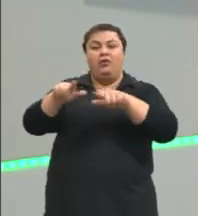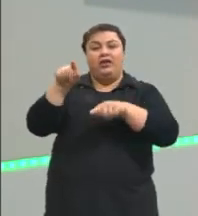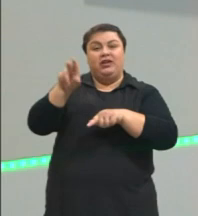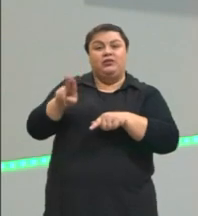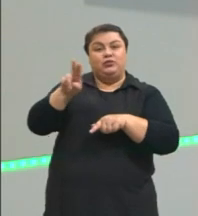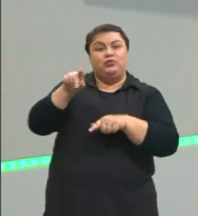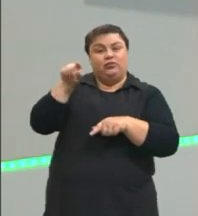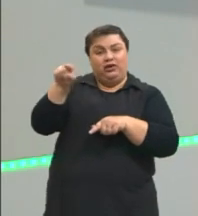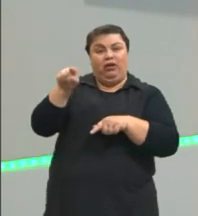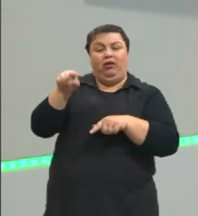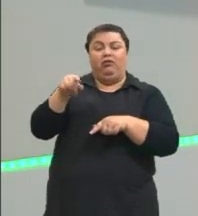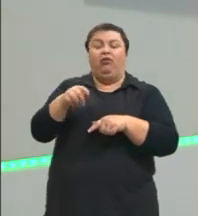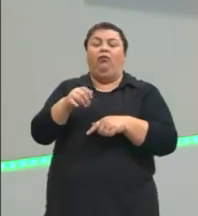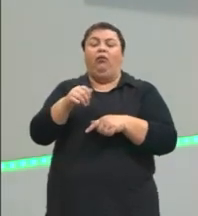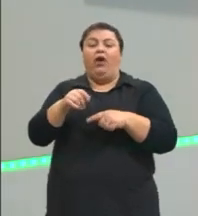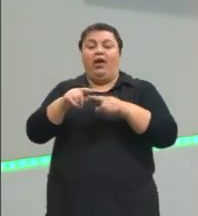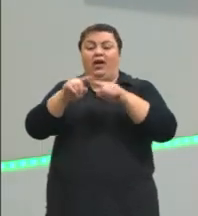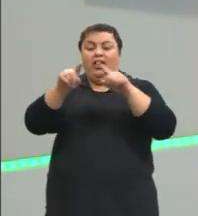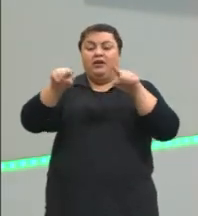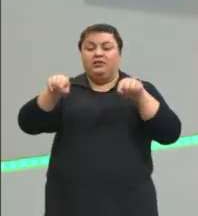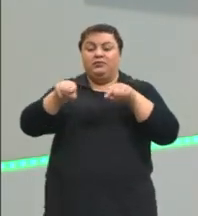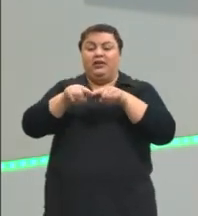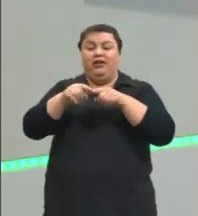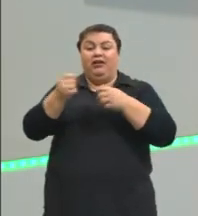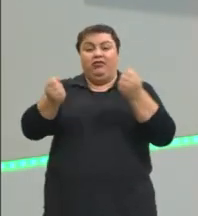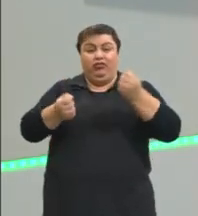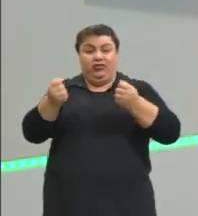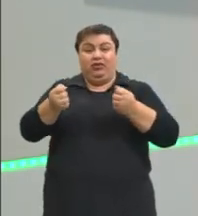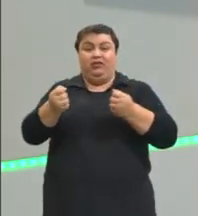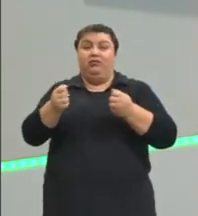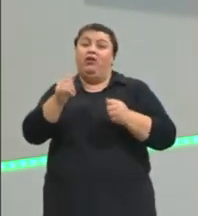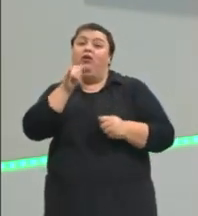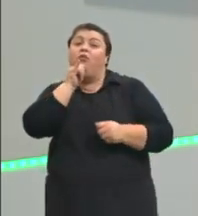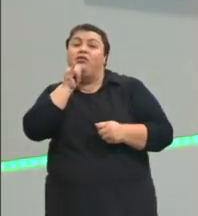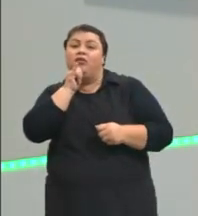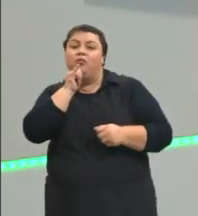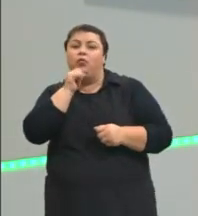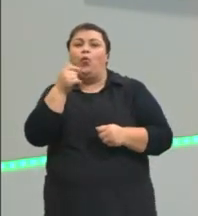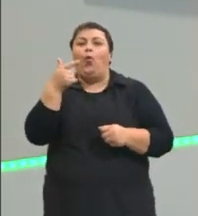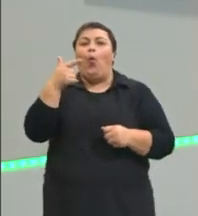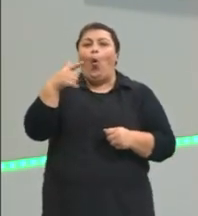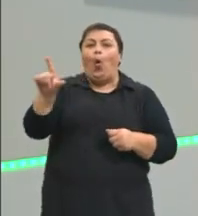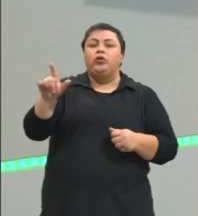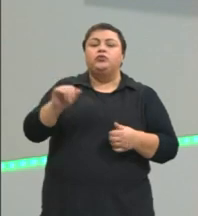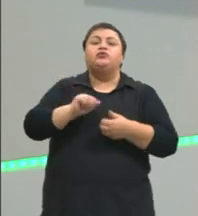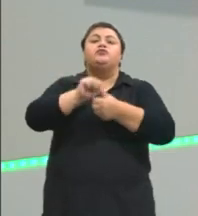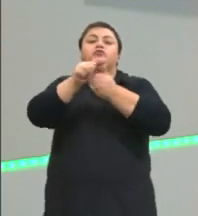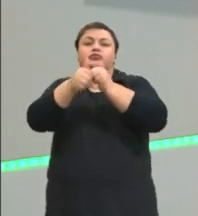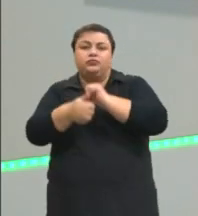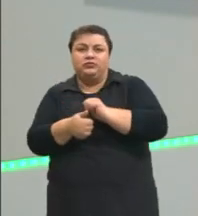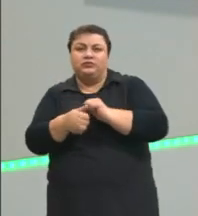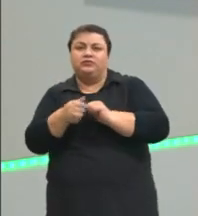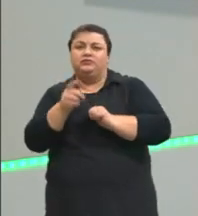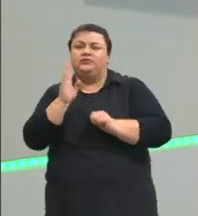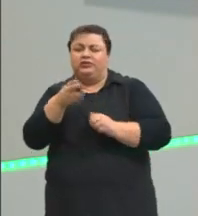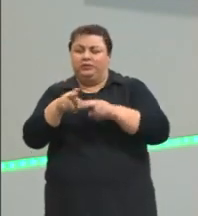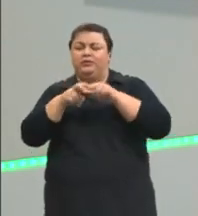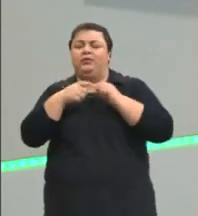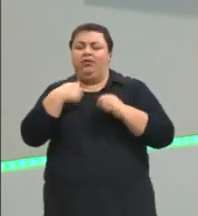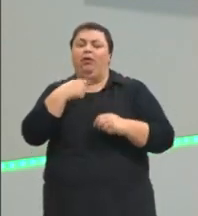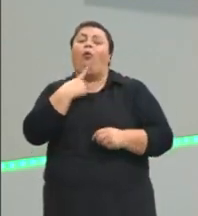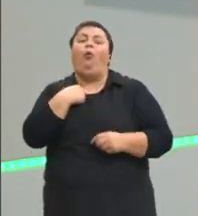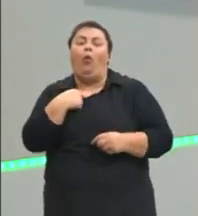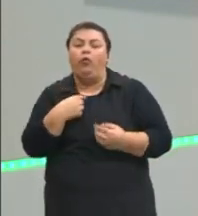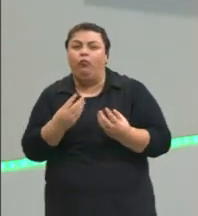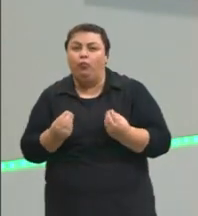são um exemplo de linguagem não verbal. Outro exemplo, futebol, vocês já viram que eu gosto bastante. Então,